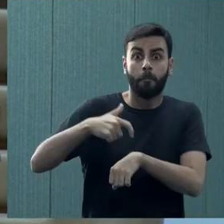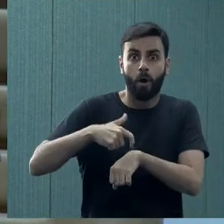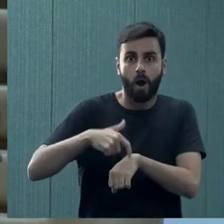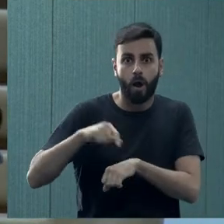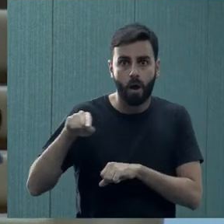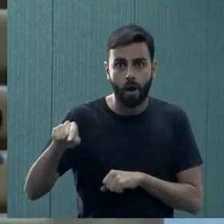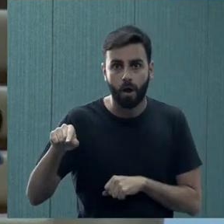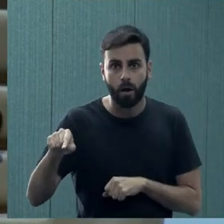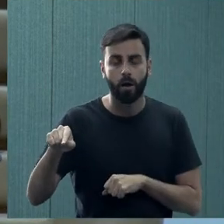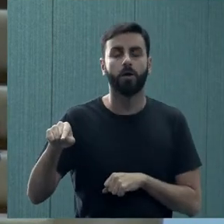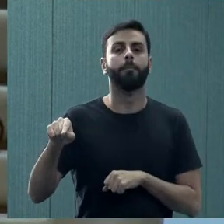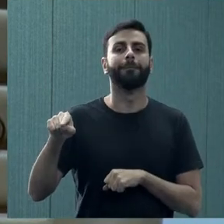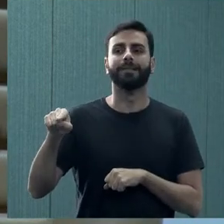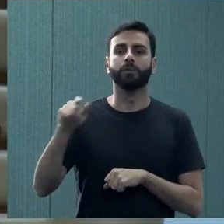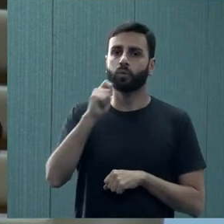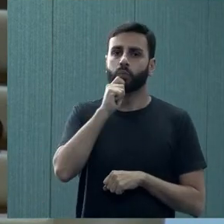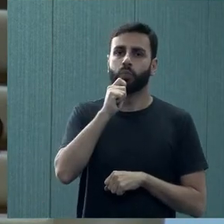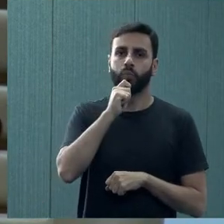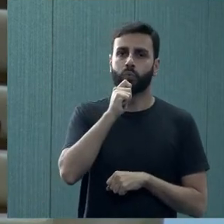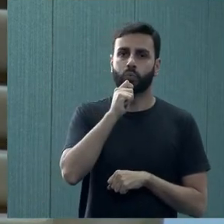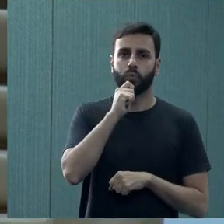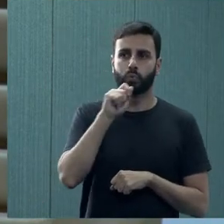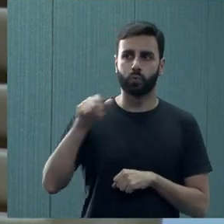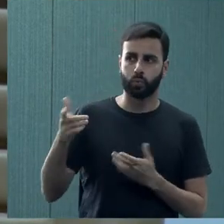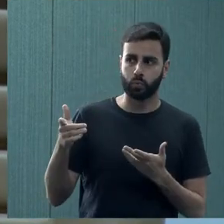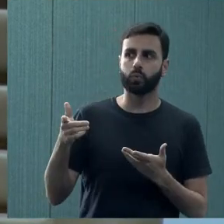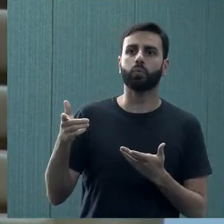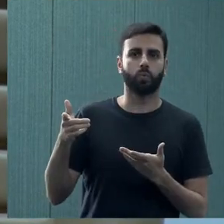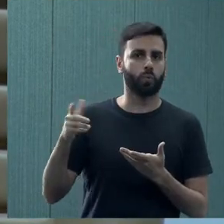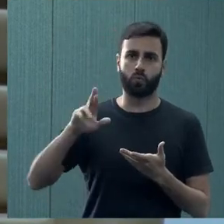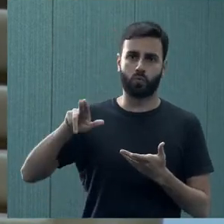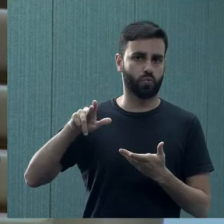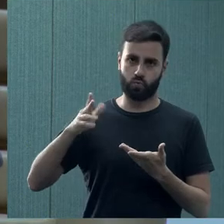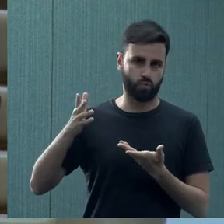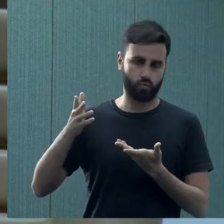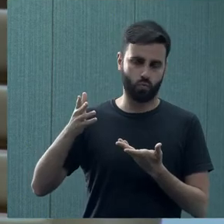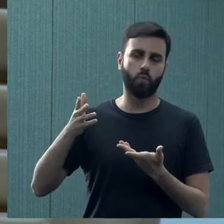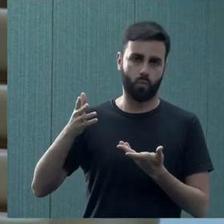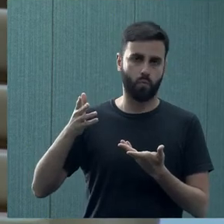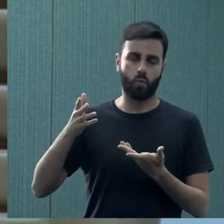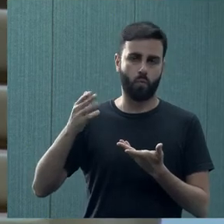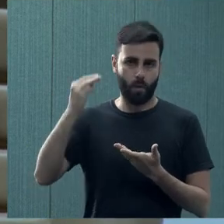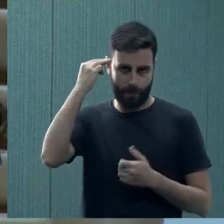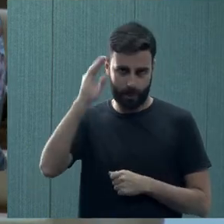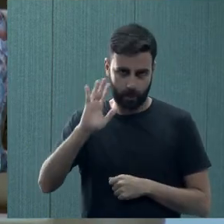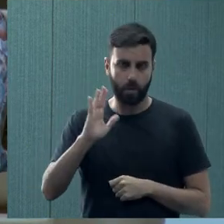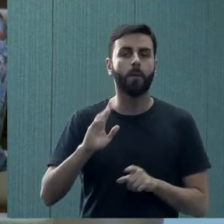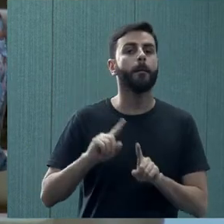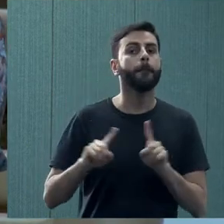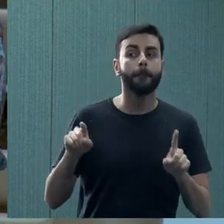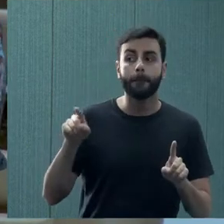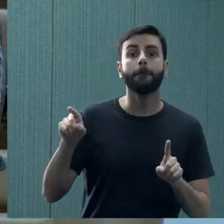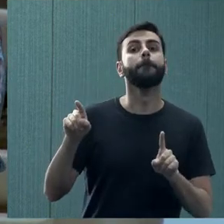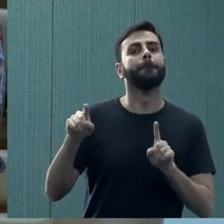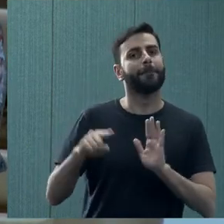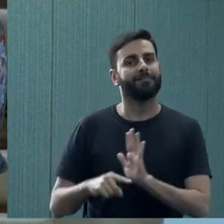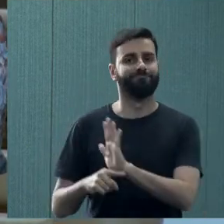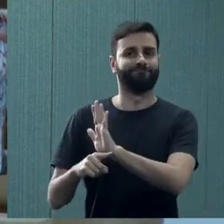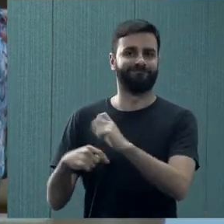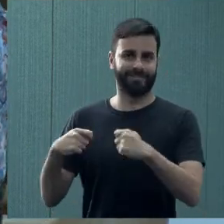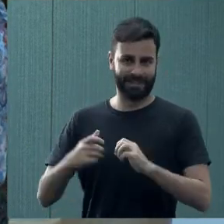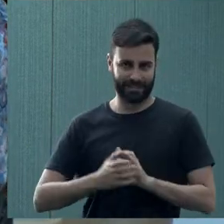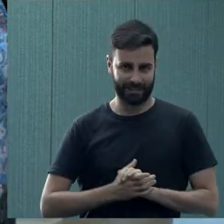momento, isso não é um transtorno de neurodesenvolvimento, é um transtorno mental, mas esse suporte é